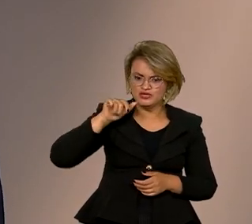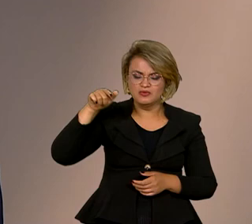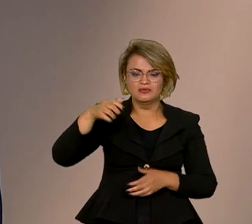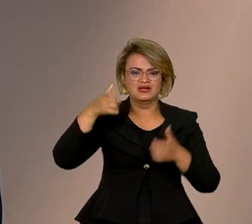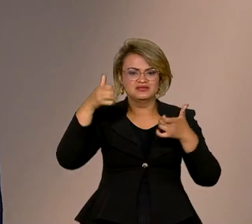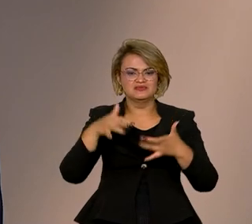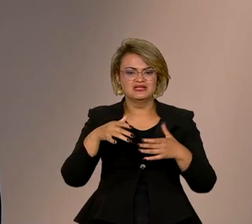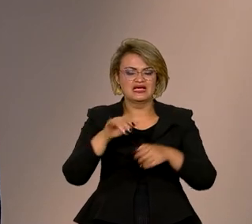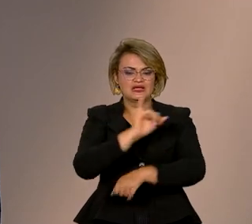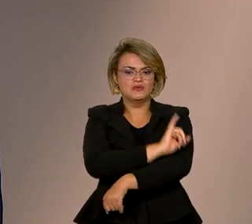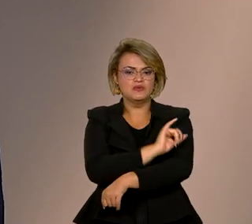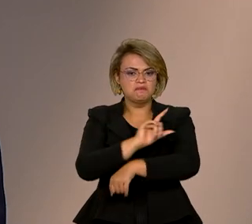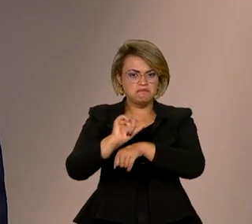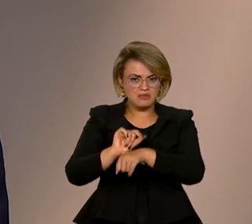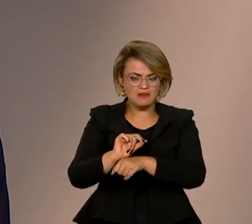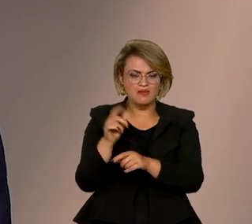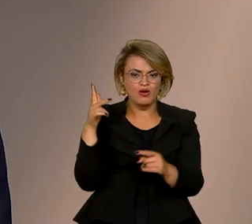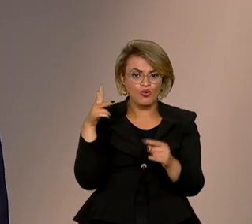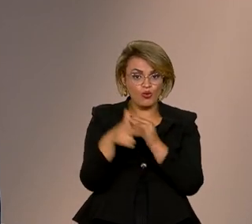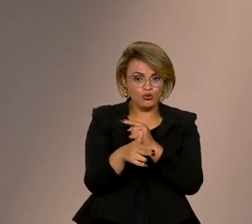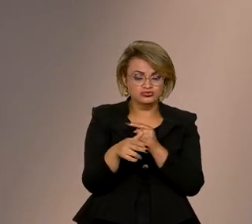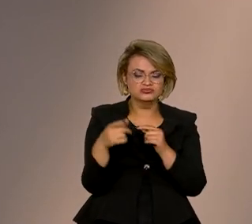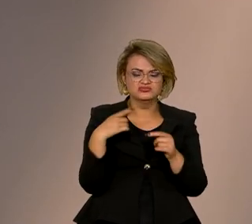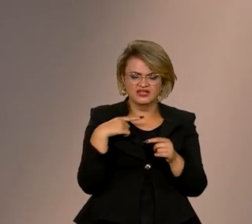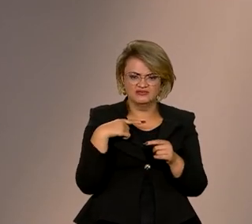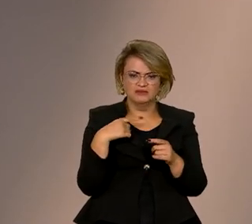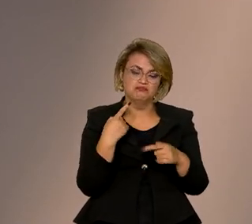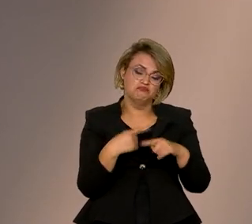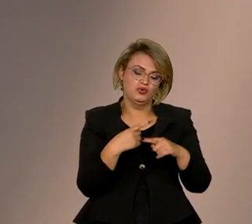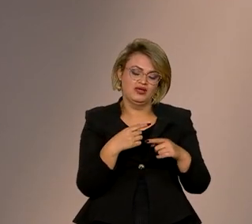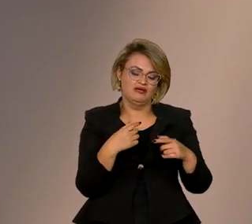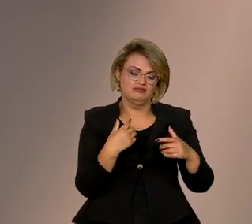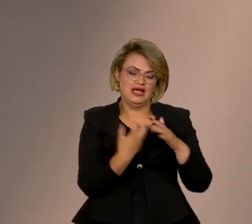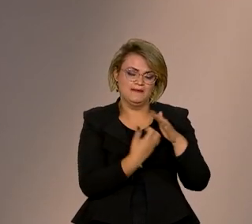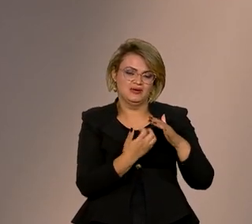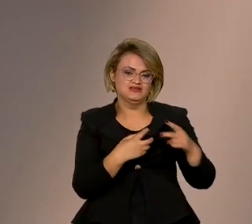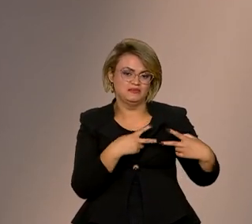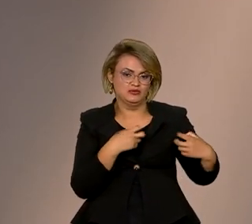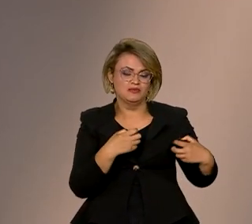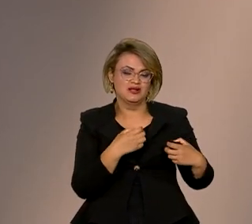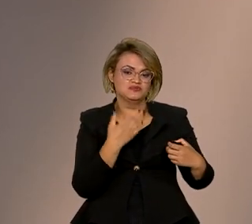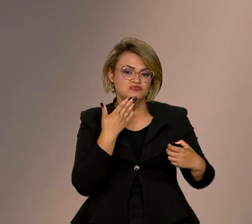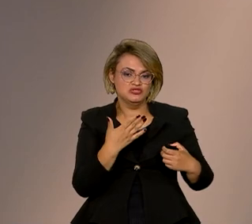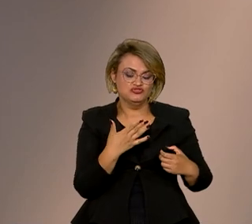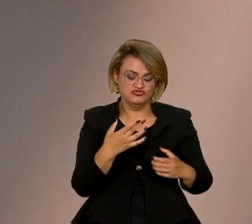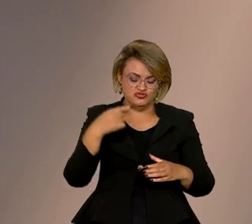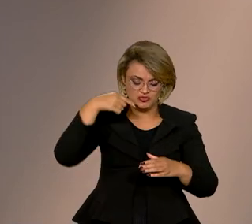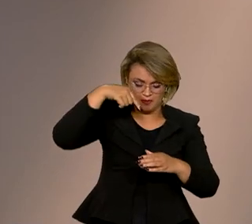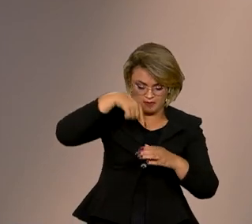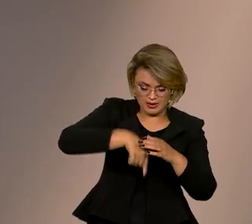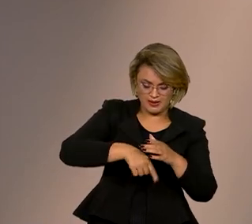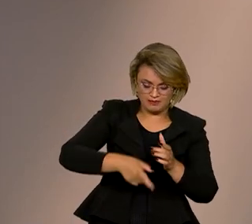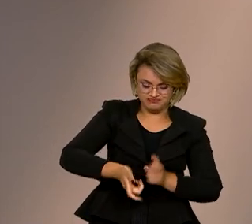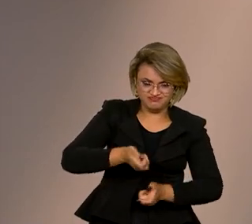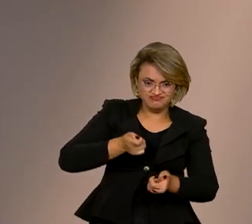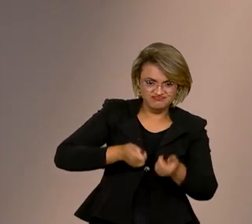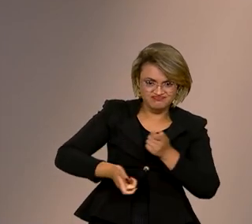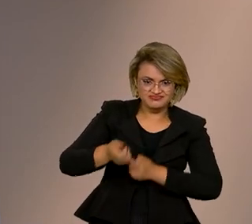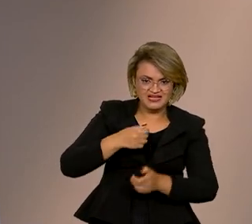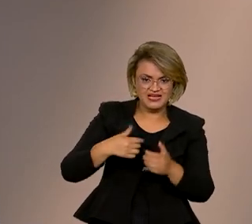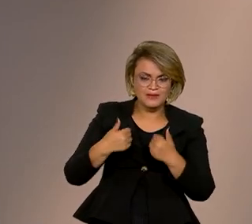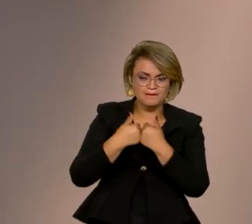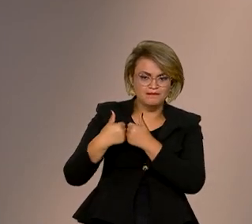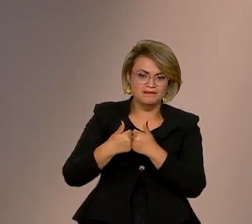veto do Ibama ao pedido feito pela Petrobras para perfurar uma região que fica a 179 quilômetros da